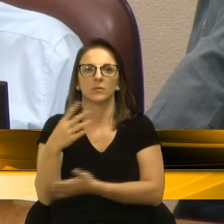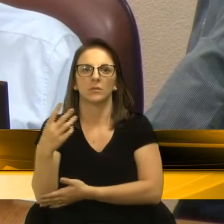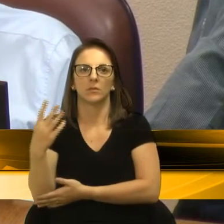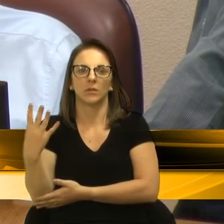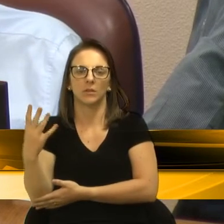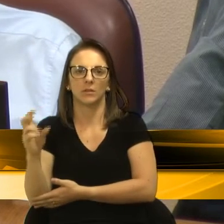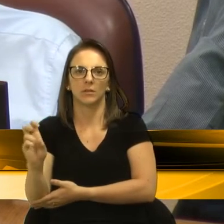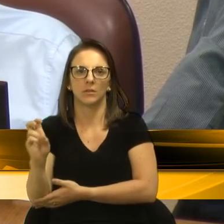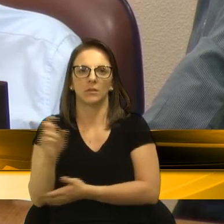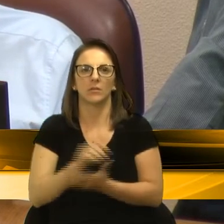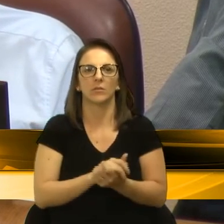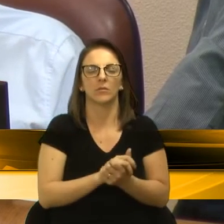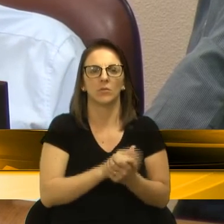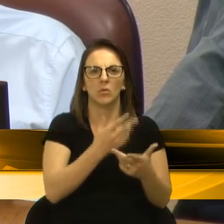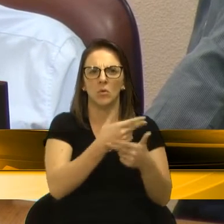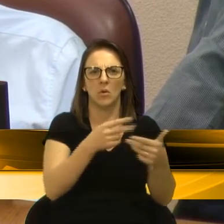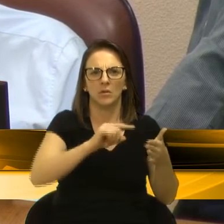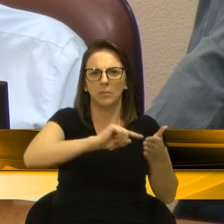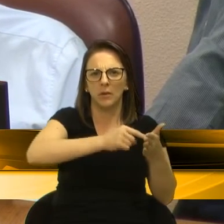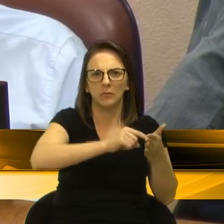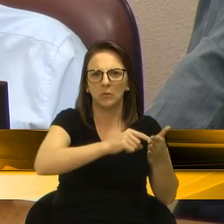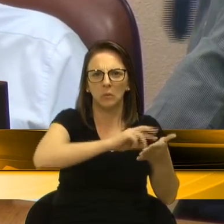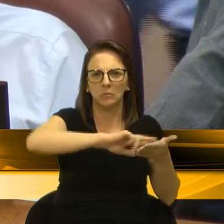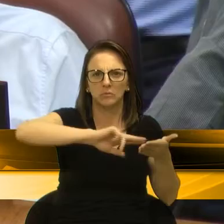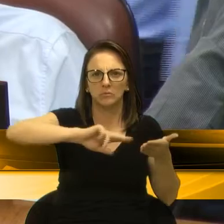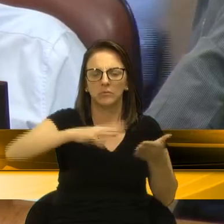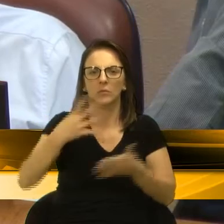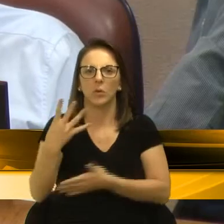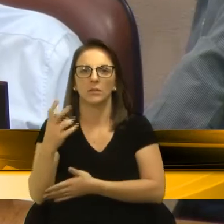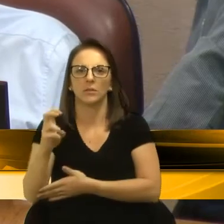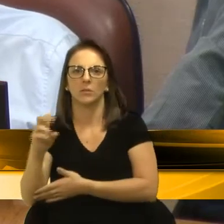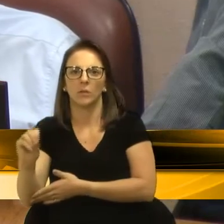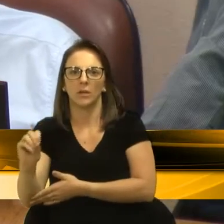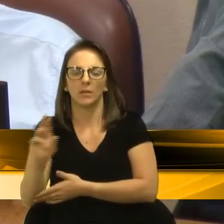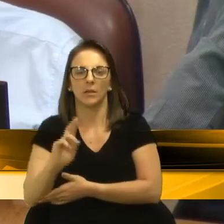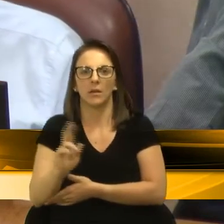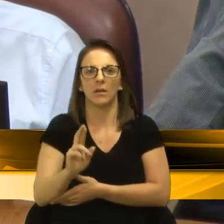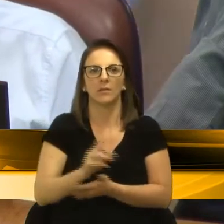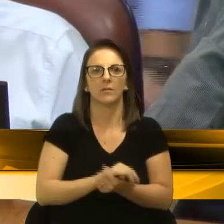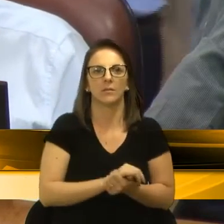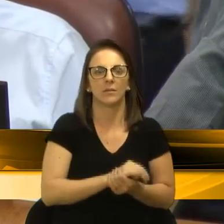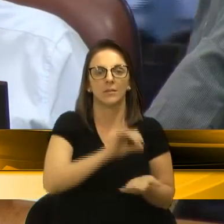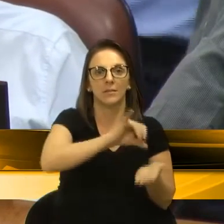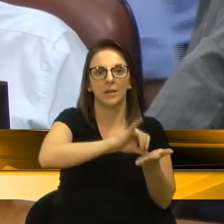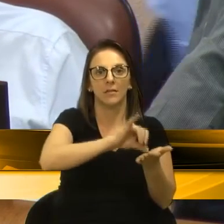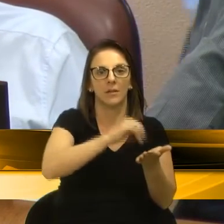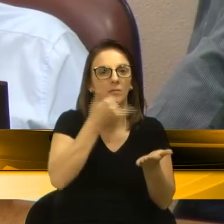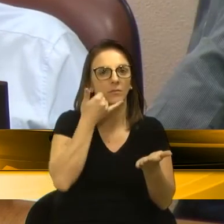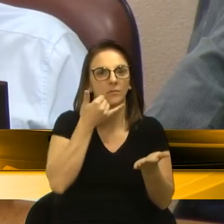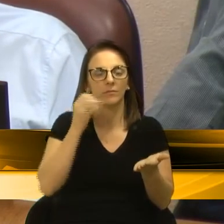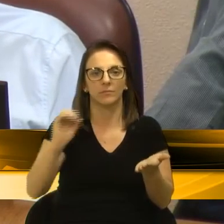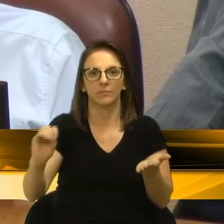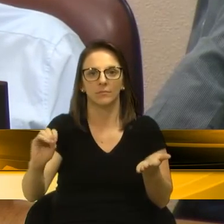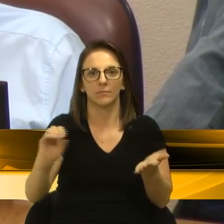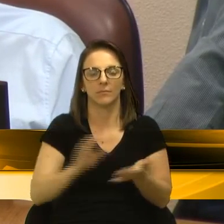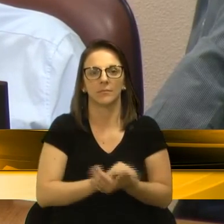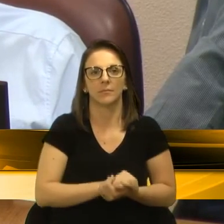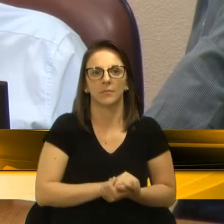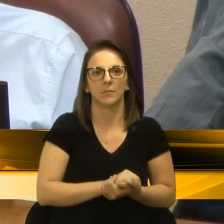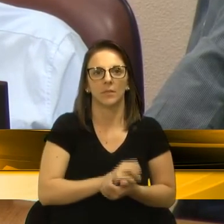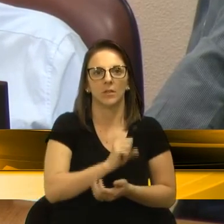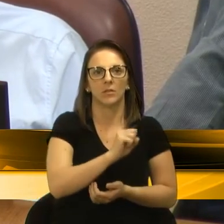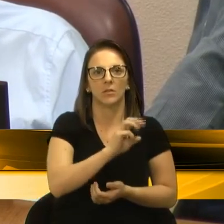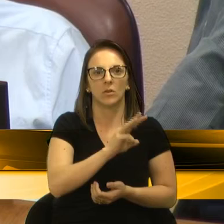cintas, fixadores e parafusos 450 reais, central telefônica zero, software e acessórios 8.006